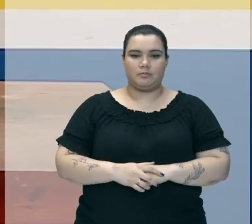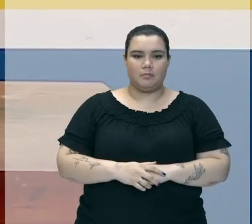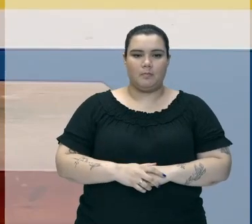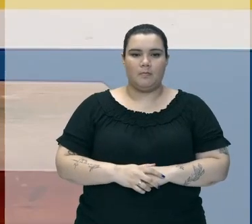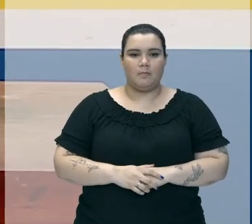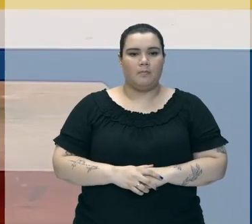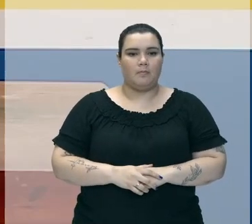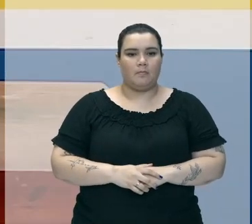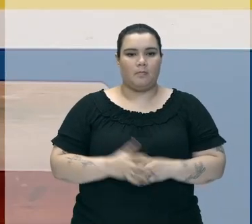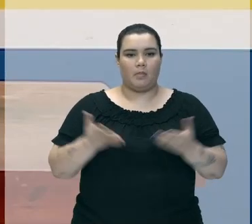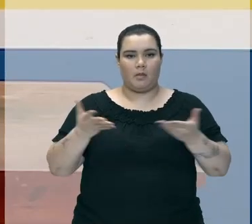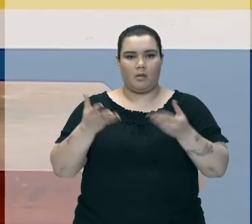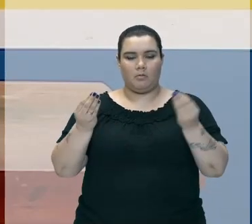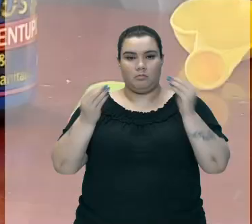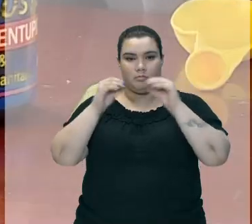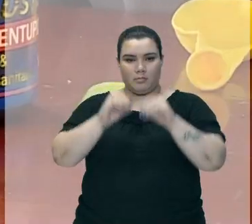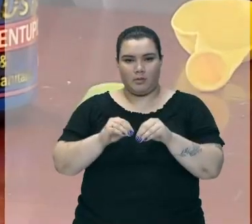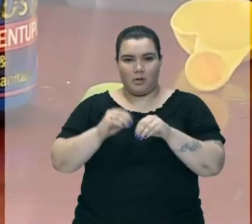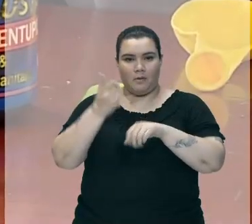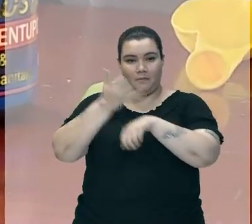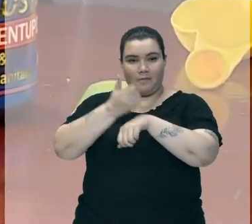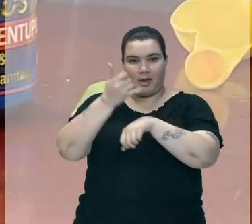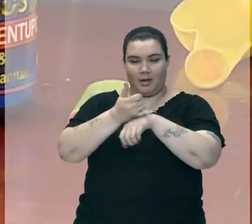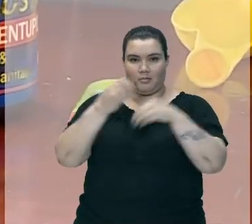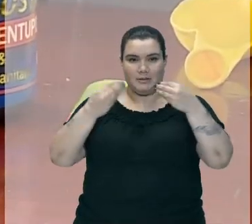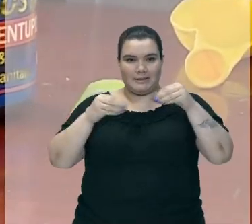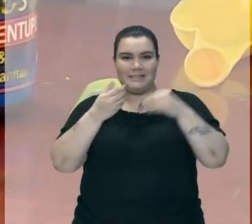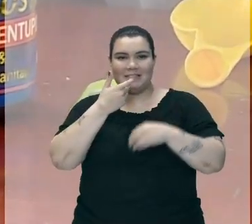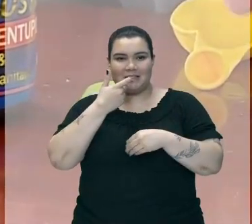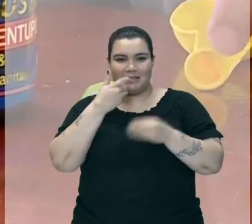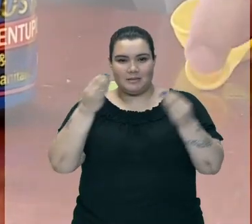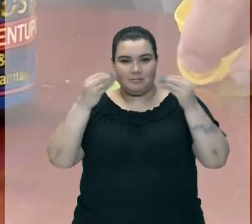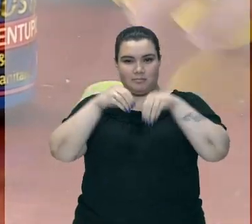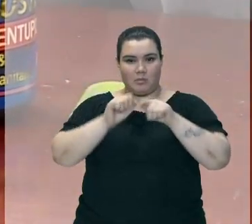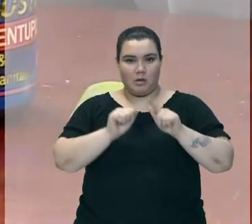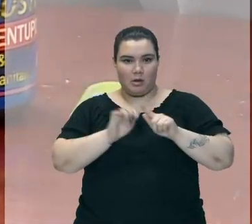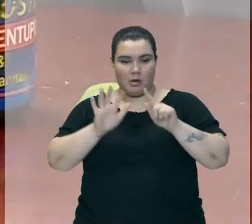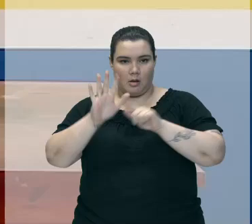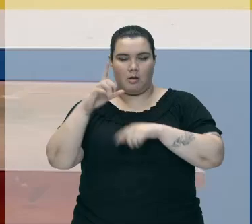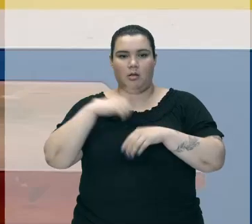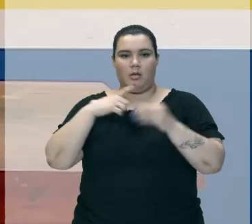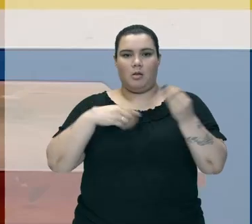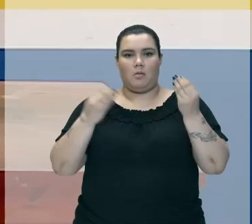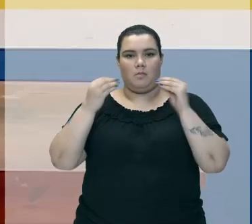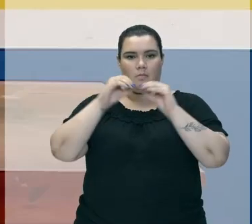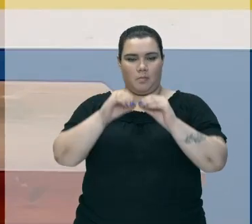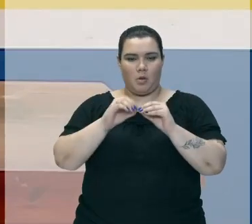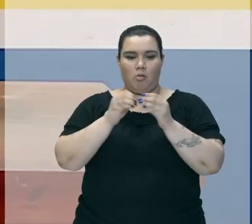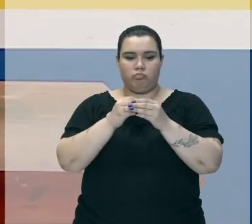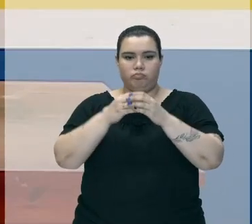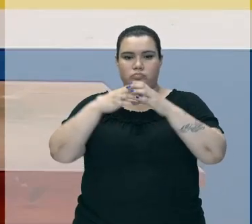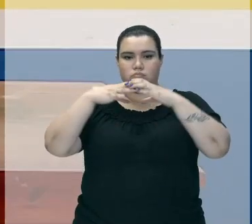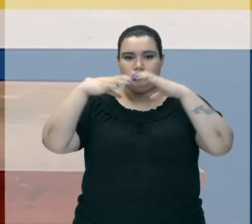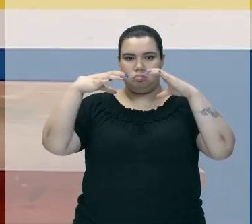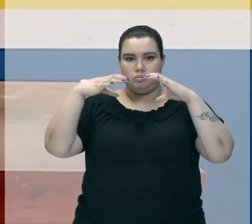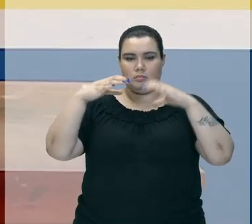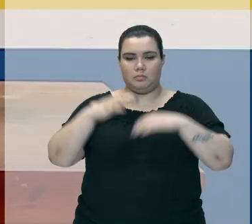Agora Nós Vamos Acrescentar O Alumínio Que Em Reação Vai Liberar Um Gás E Nós Vamos Estar Armazenando Dentro Do Balão